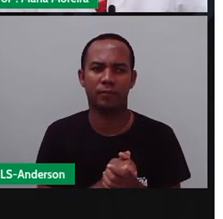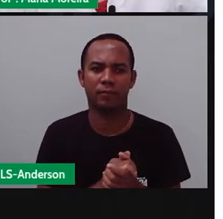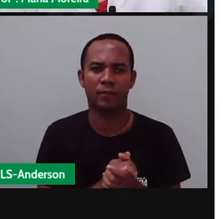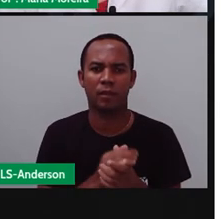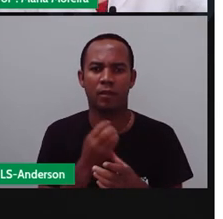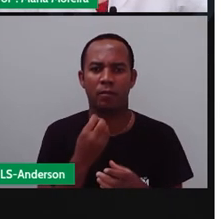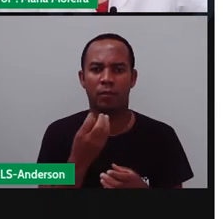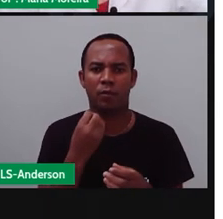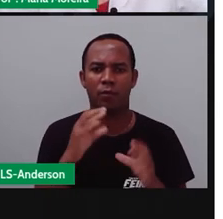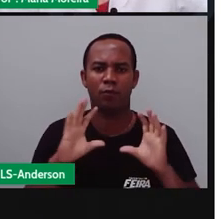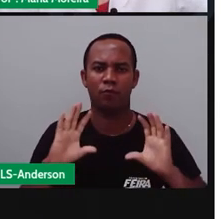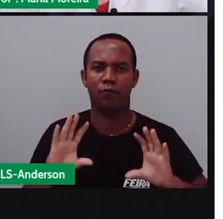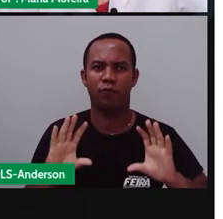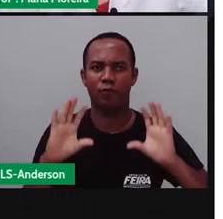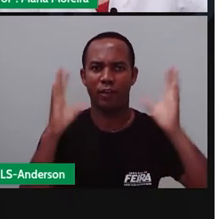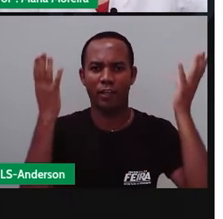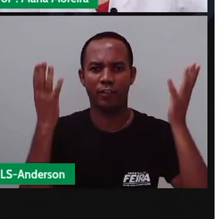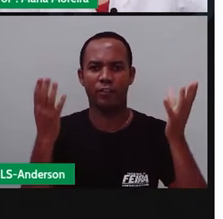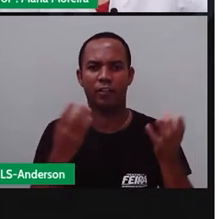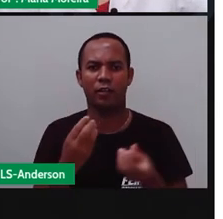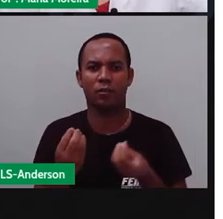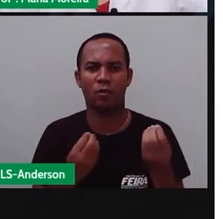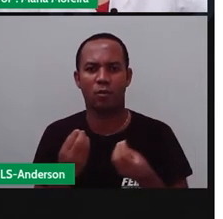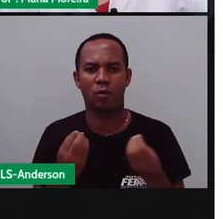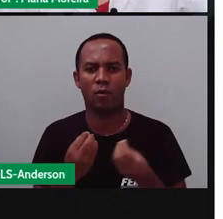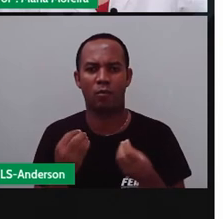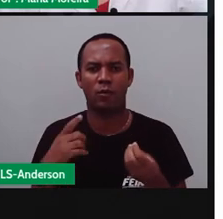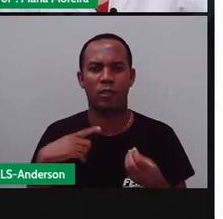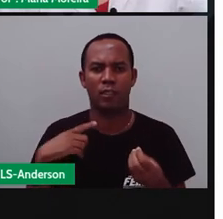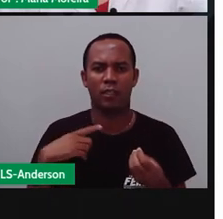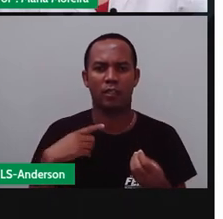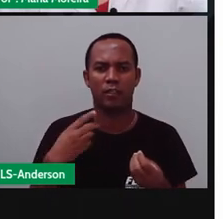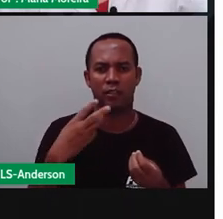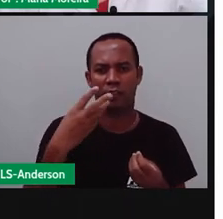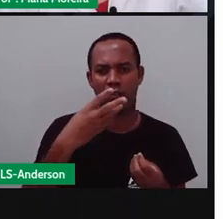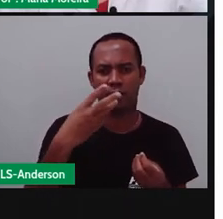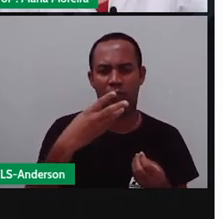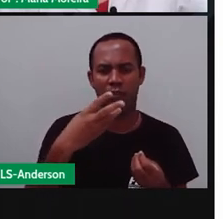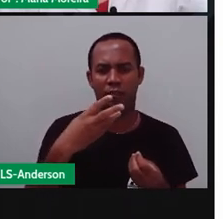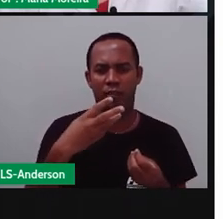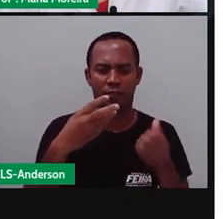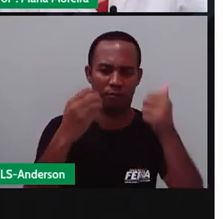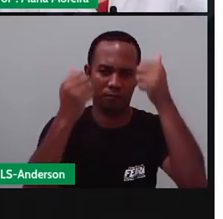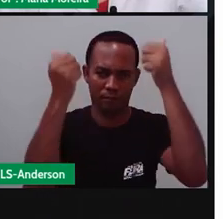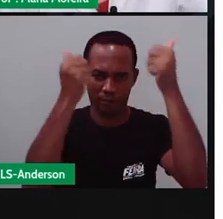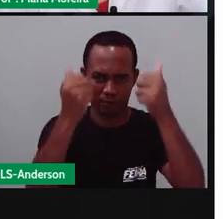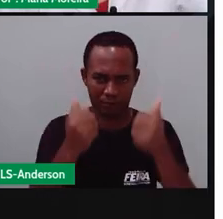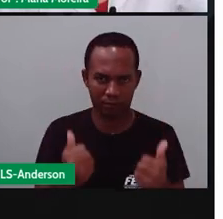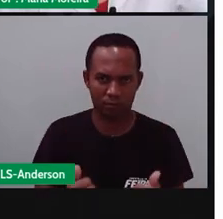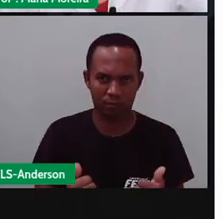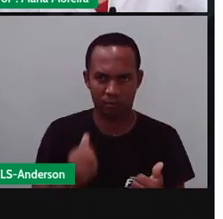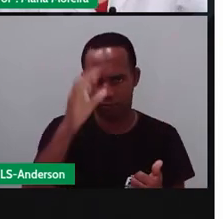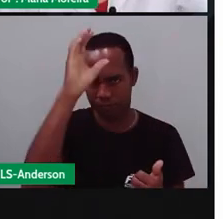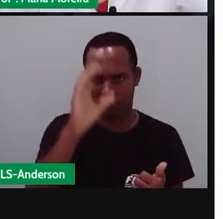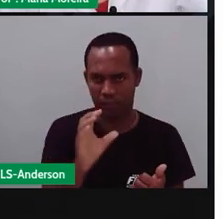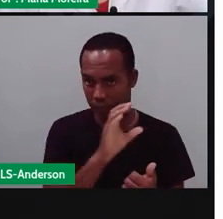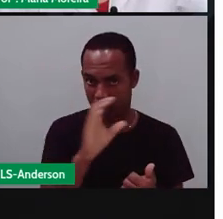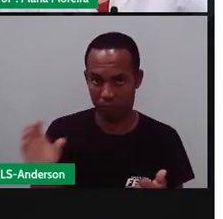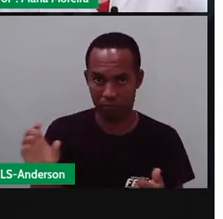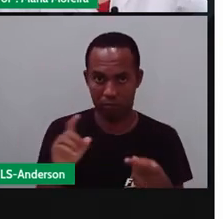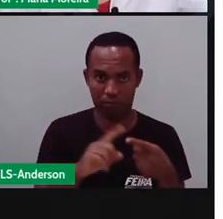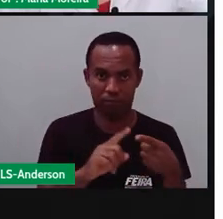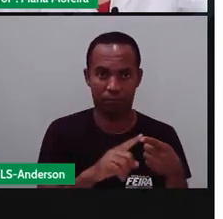Bom, as festas juninas homenageiam três cantos católicos, né, que são quem? Santo Antônio, né,